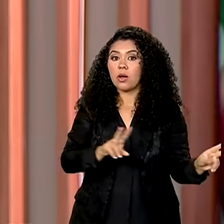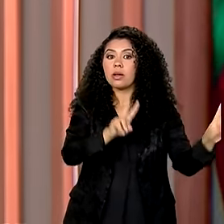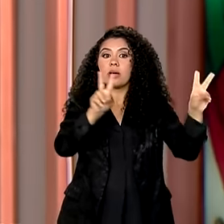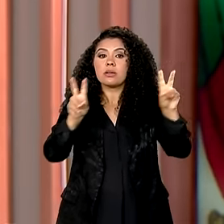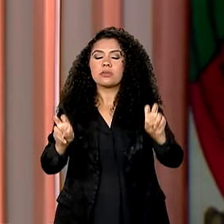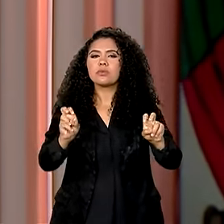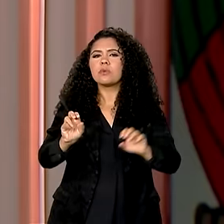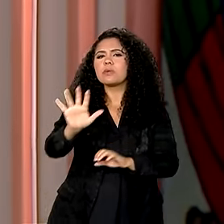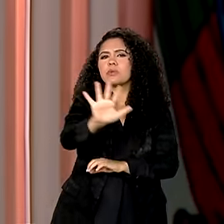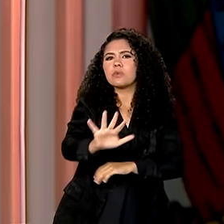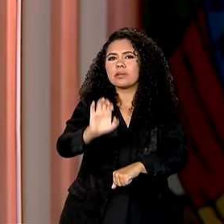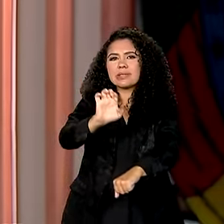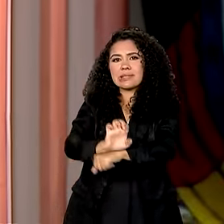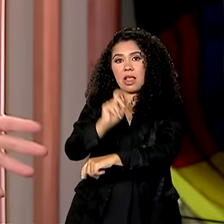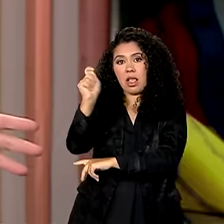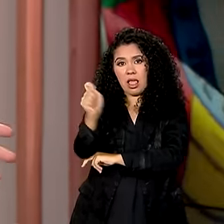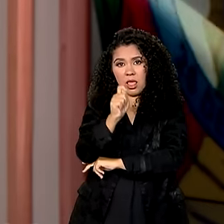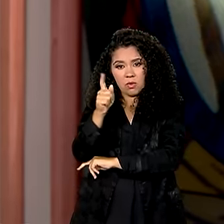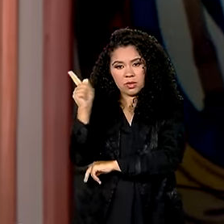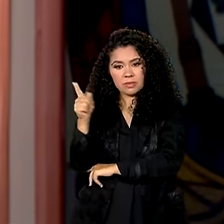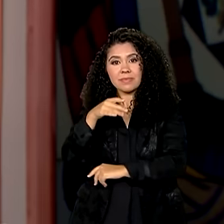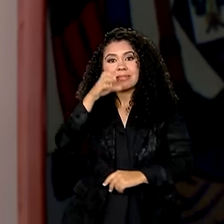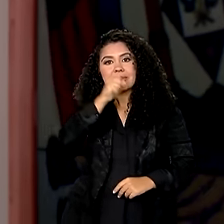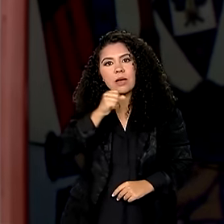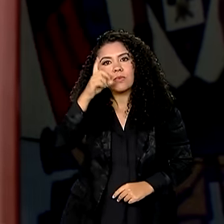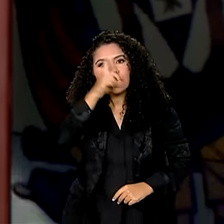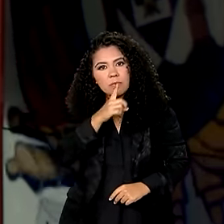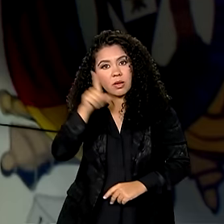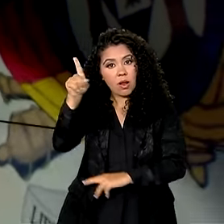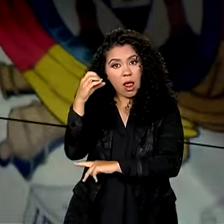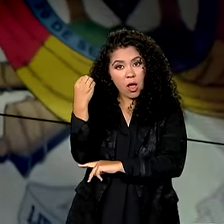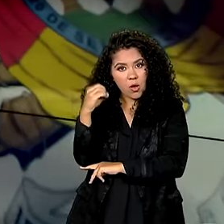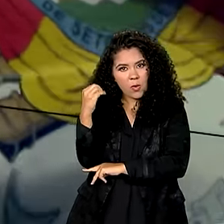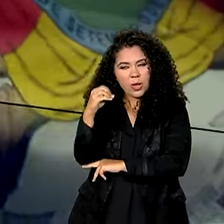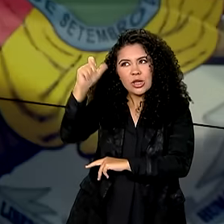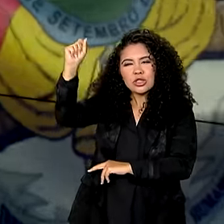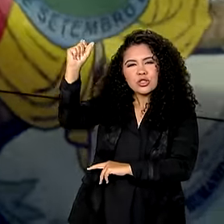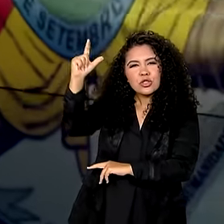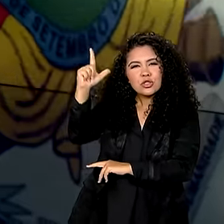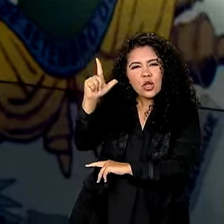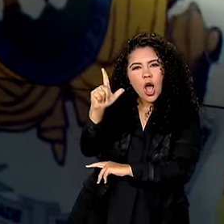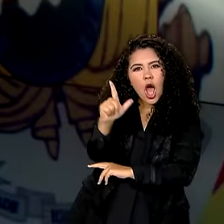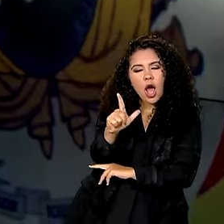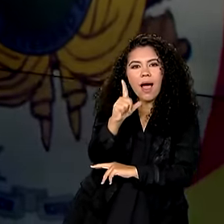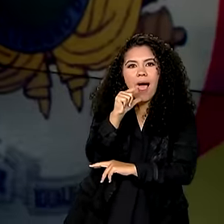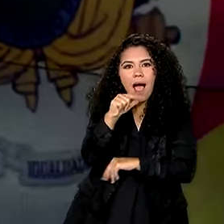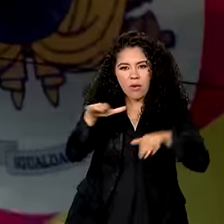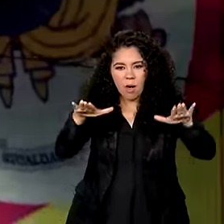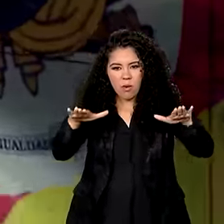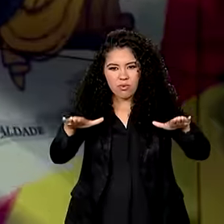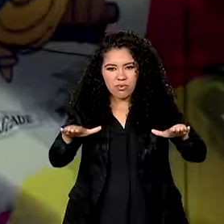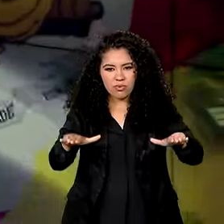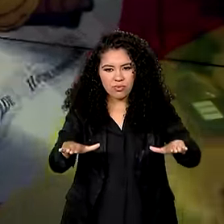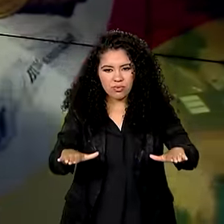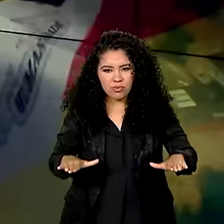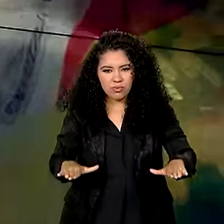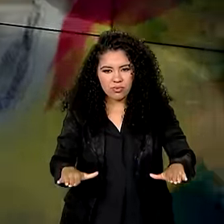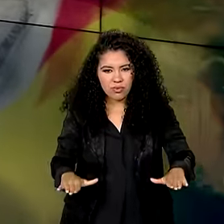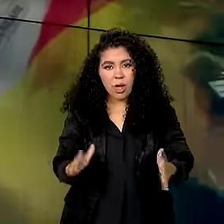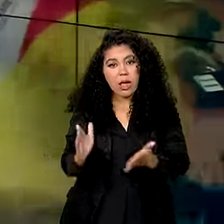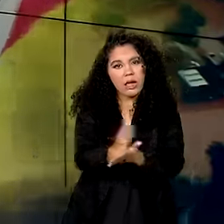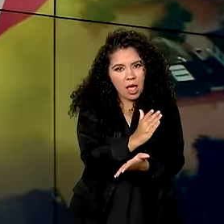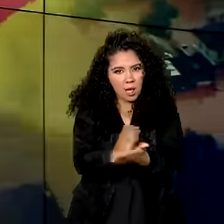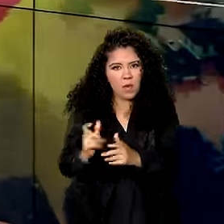situação no Rio Grande do Sul. O fim de semana em Porto Alegre foi de sol e o nível das águas baixou em boa parte da região.